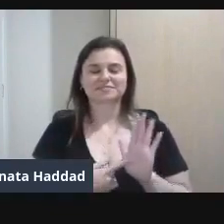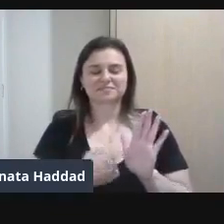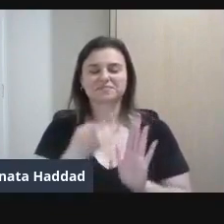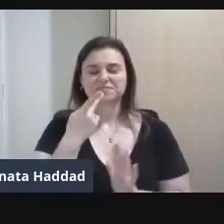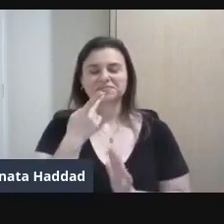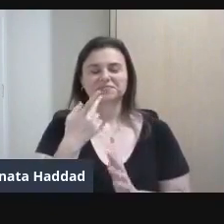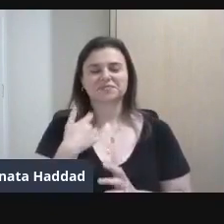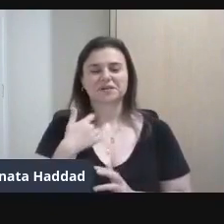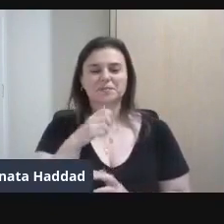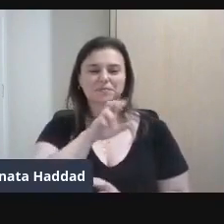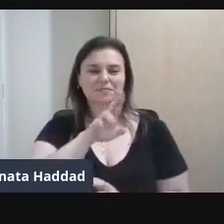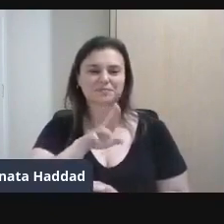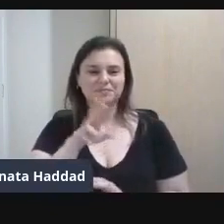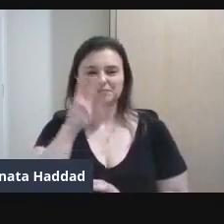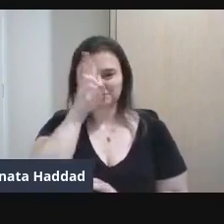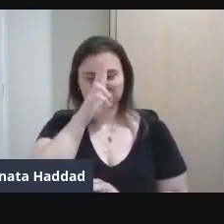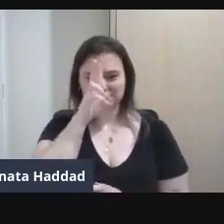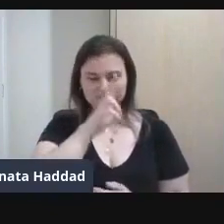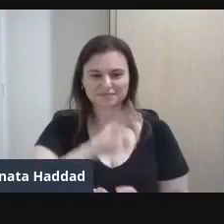Vamos lá